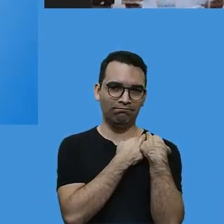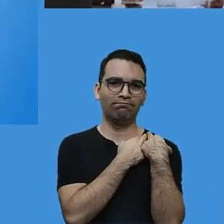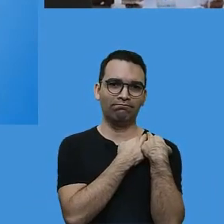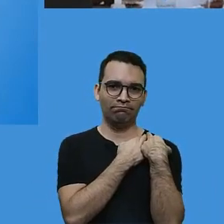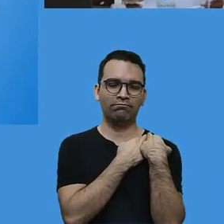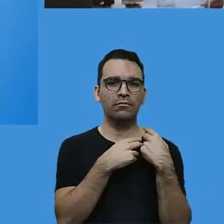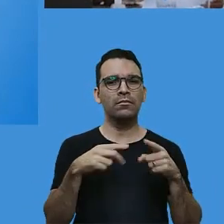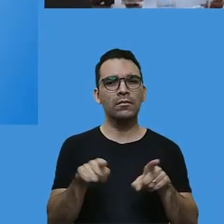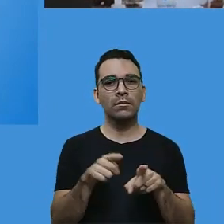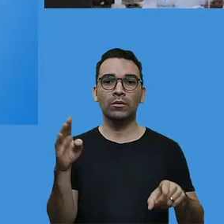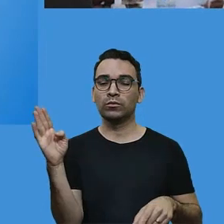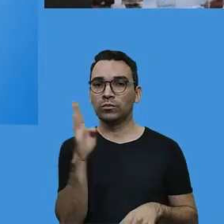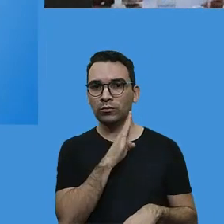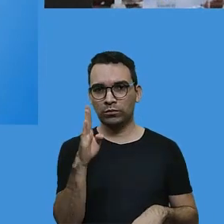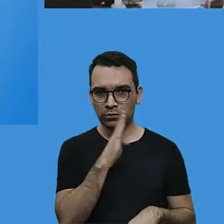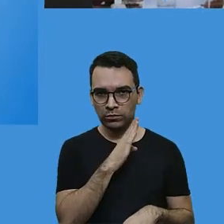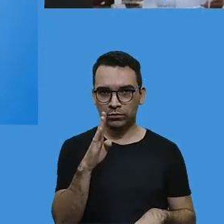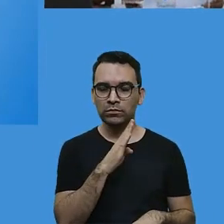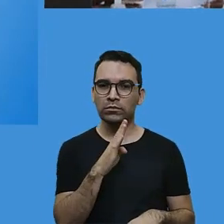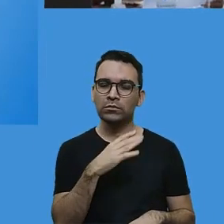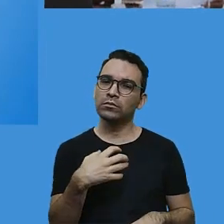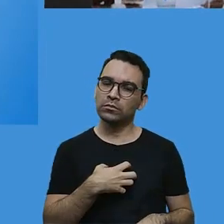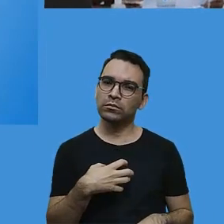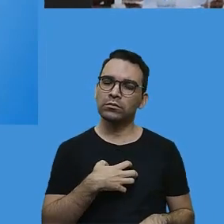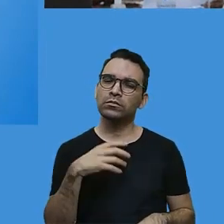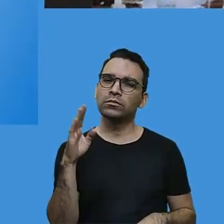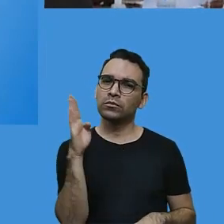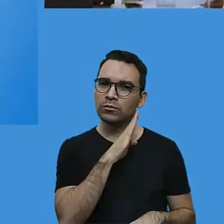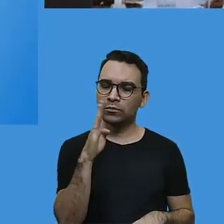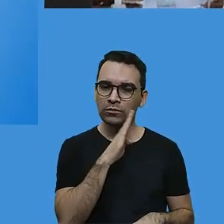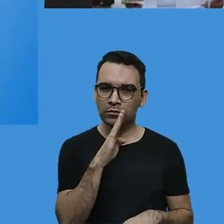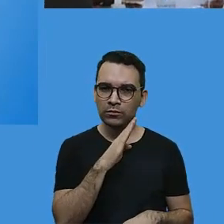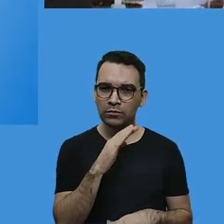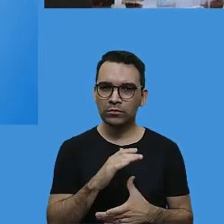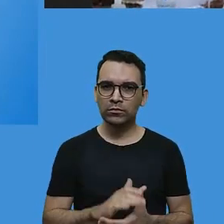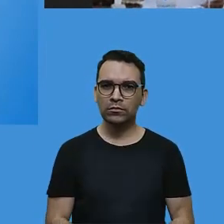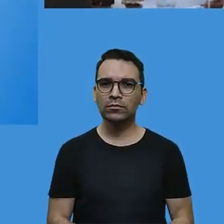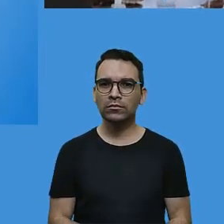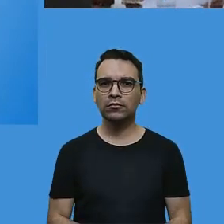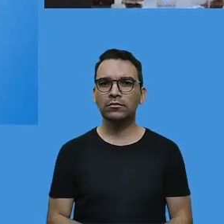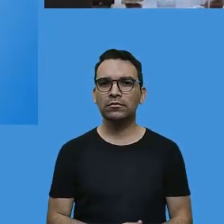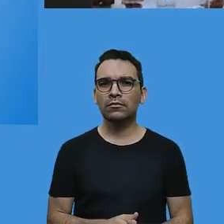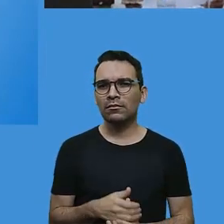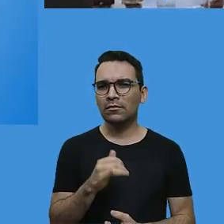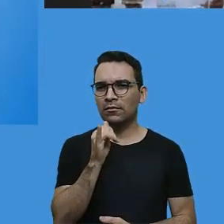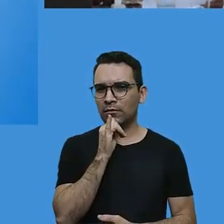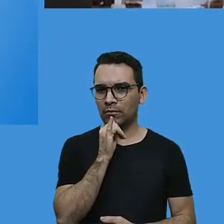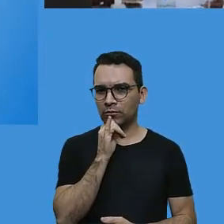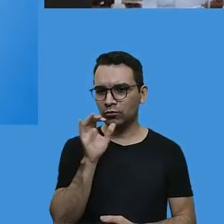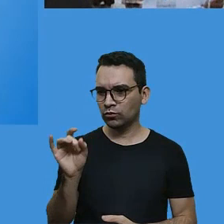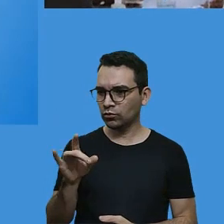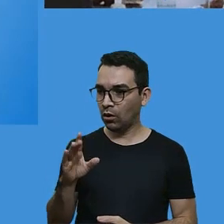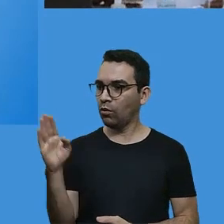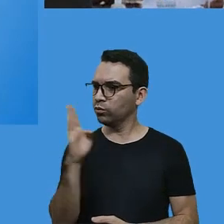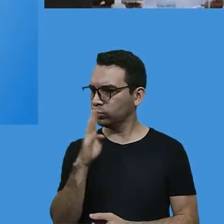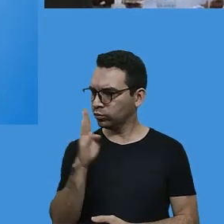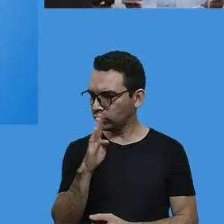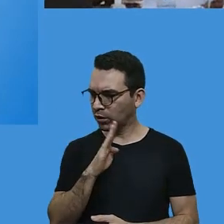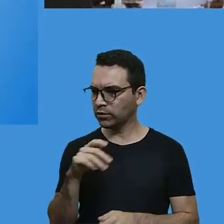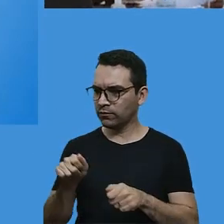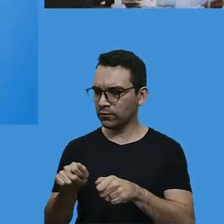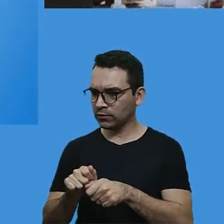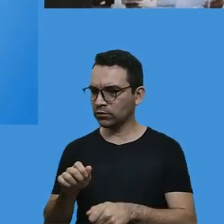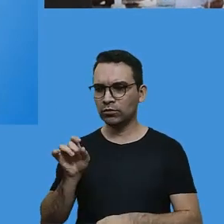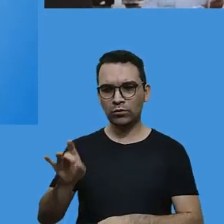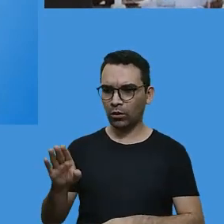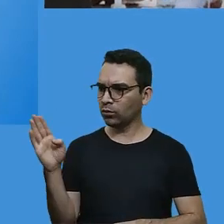senso de urgência. Não se pode, evidentemente, ficar fazendo apenas aquilo que é urgente, mas também